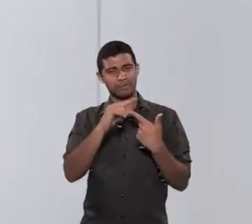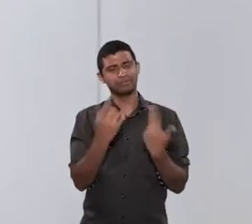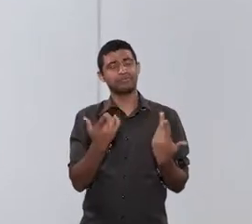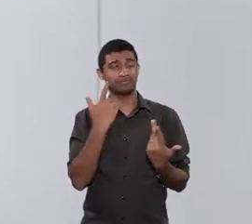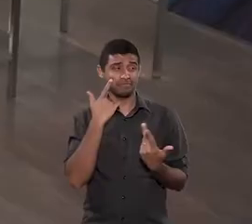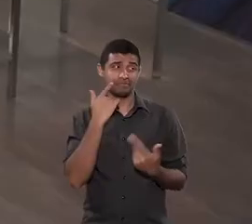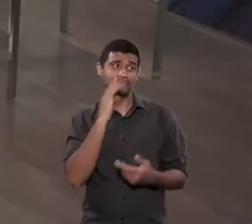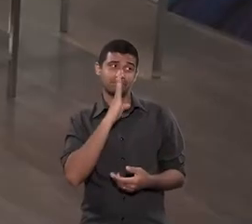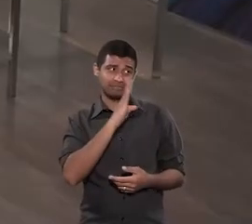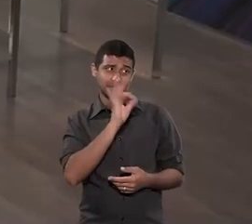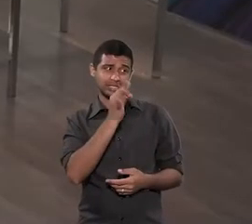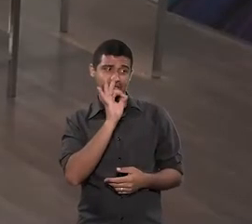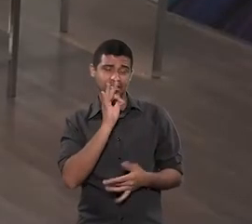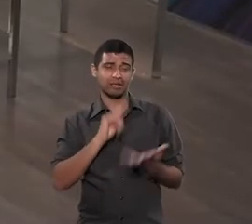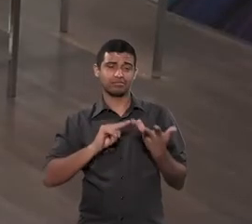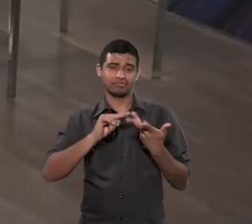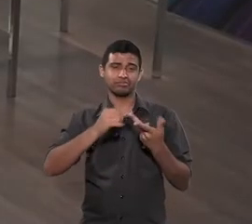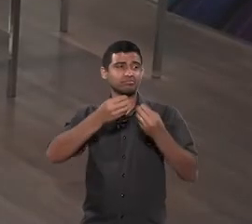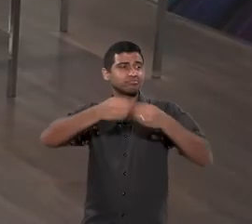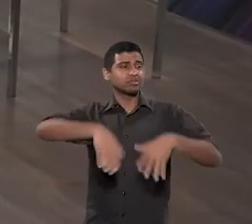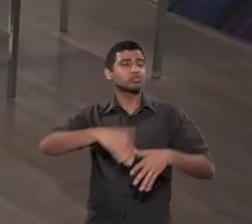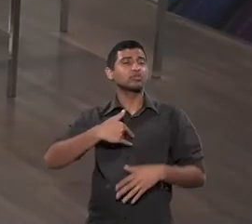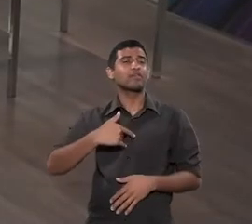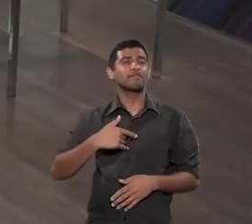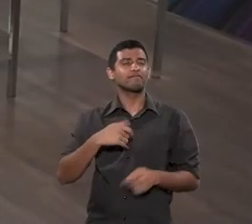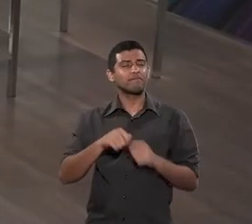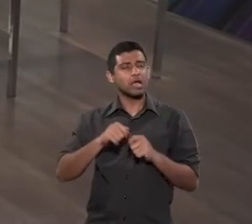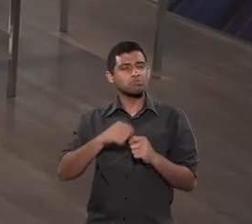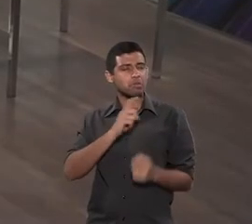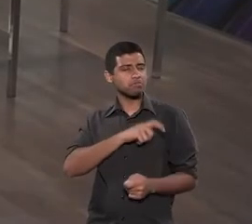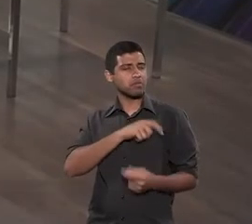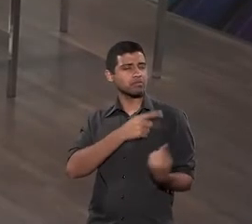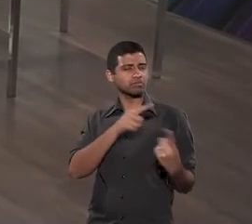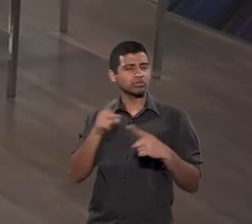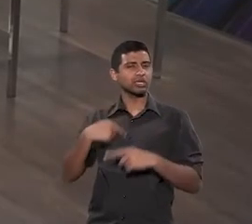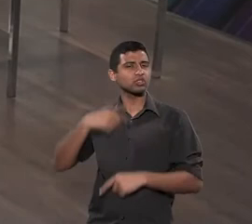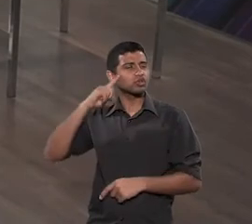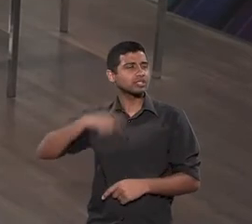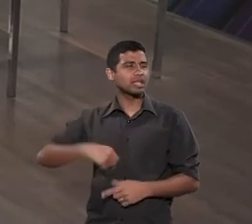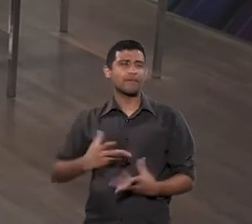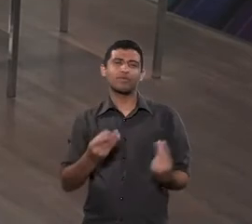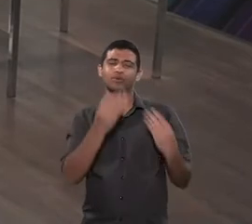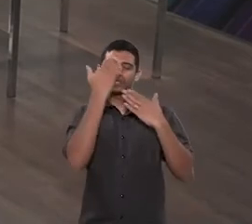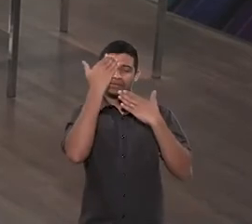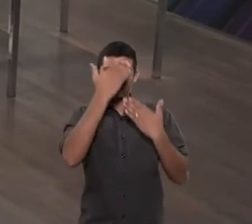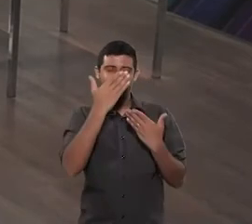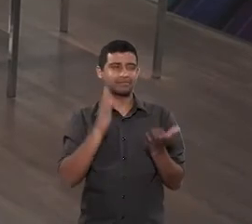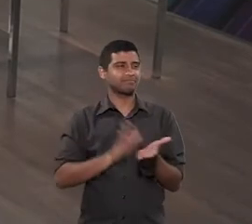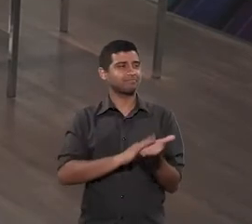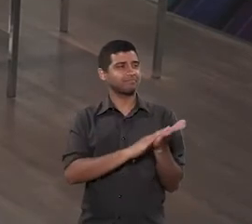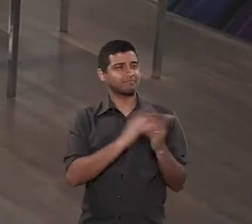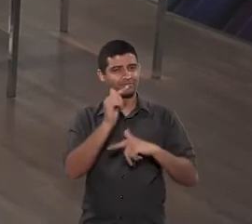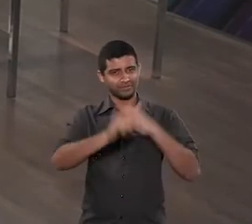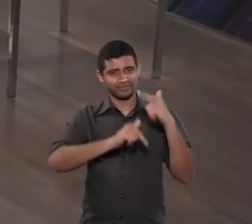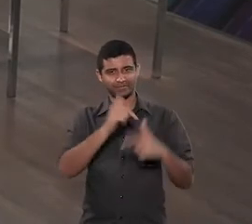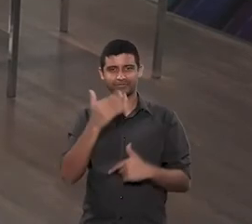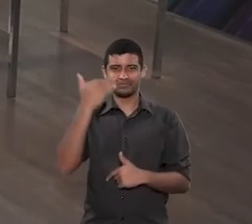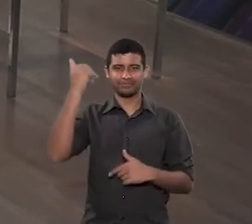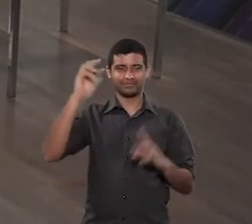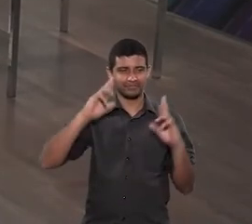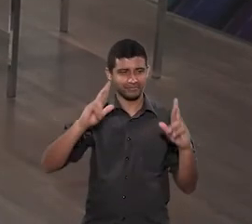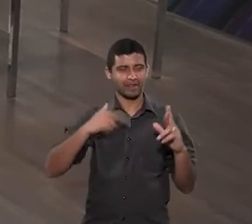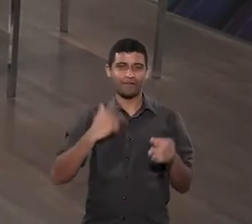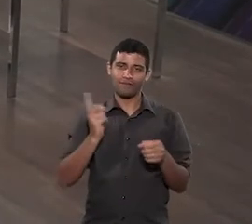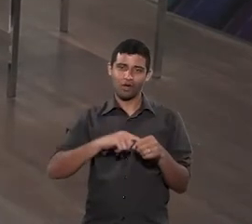que também as consequências faz e não sabe o que está fazendo o tamanho do mal que está causando muitíssimo obrigada parabéns pelo trabalho